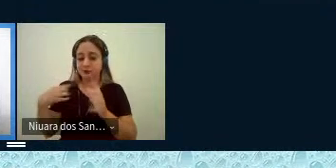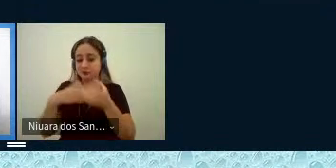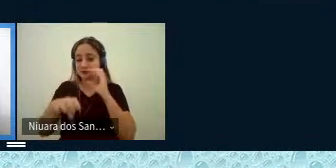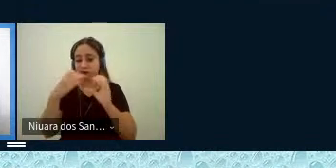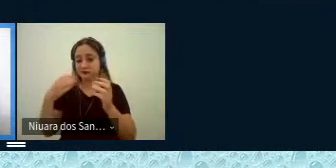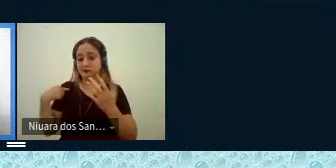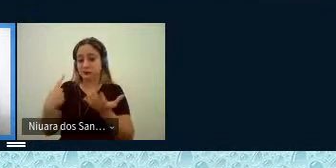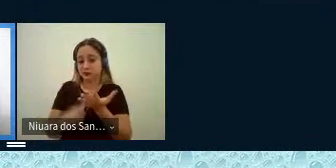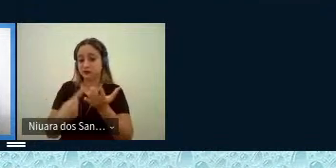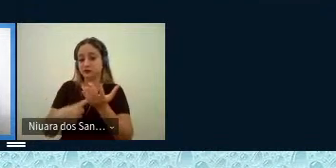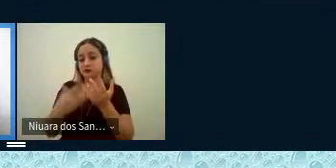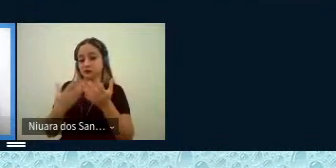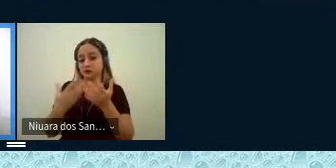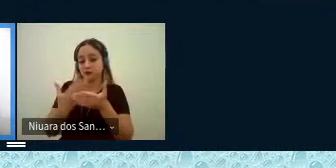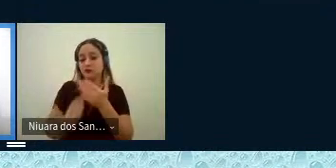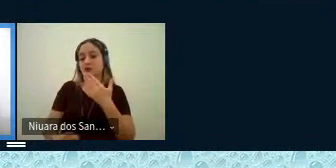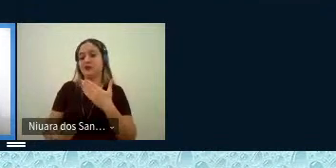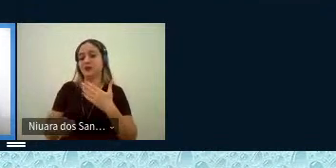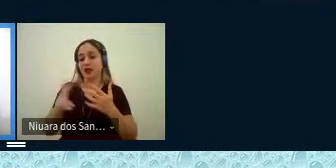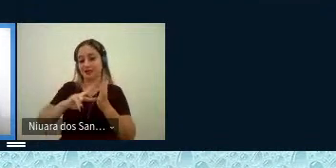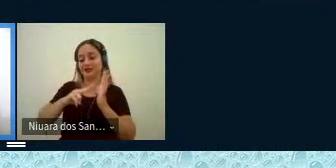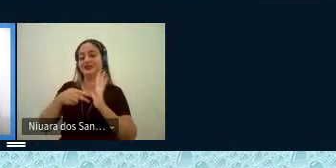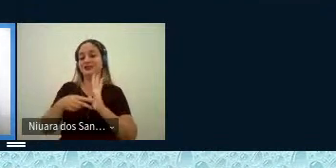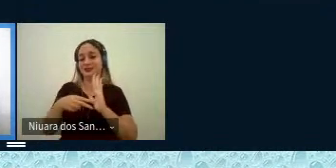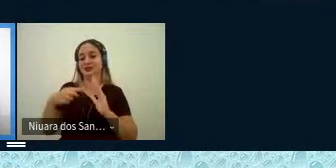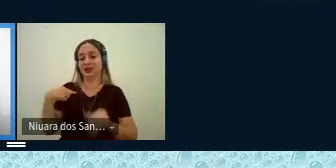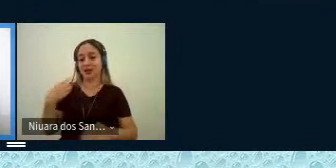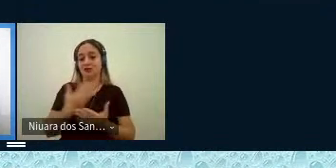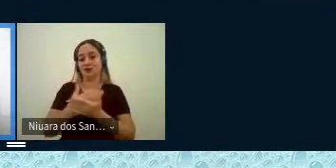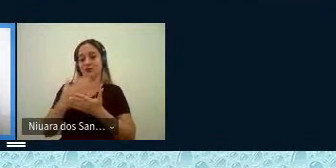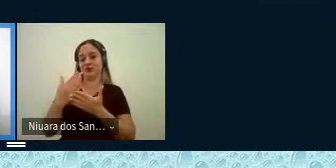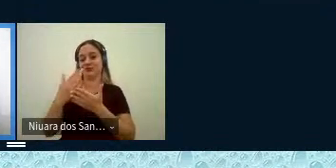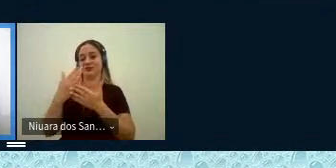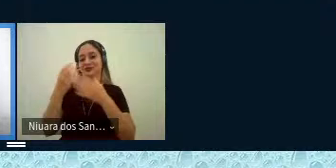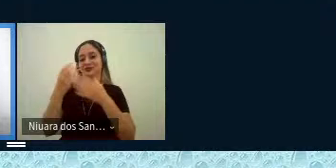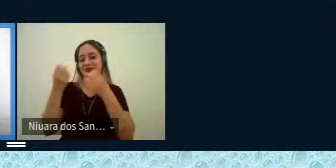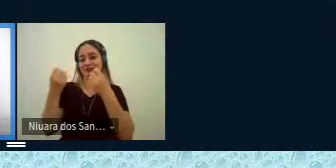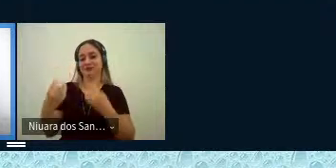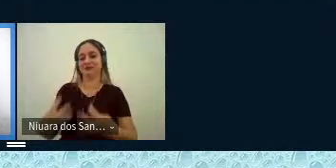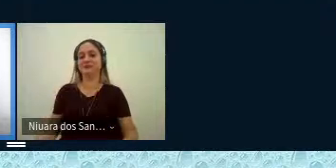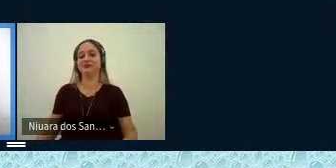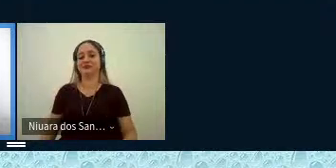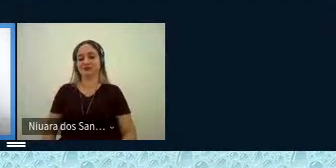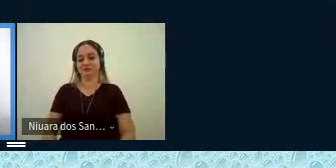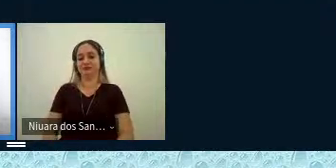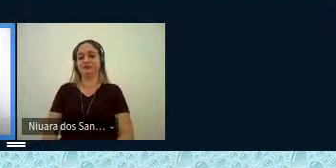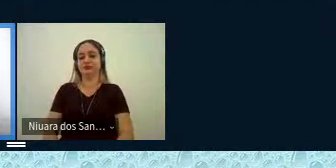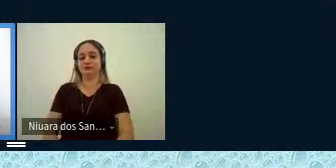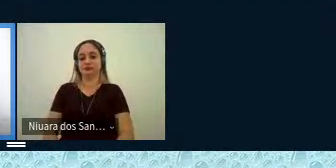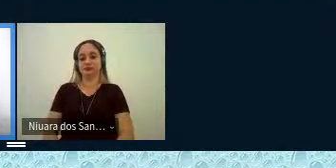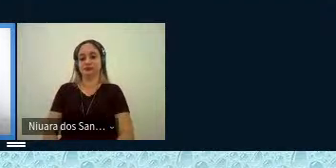se perca. E é nesse sentido que a minha fala vai se estabelecendo, não é?